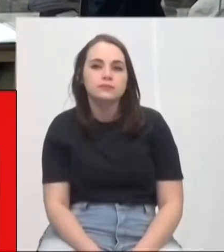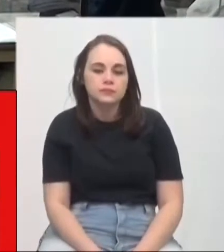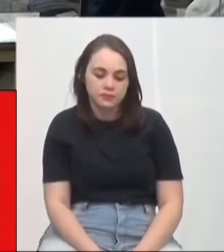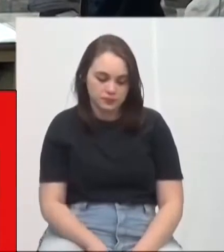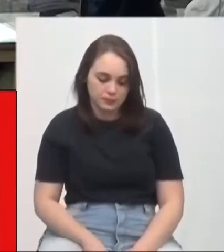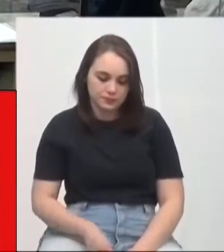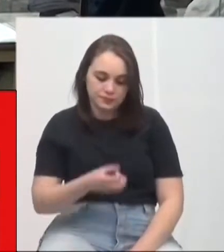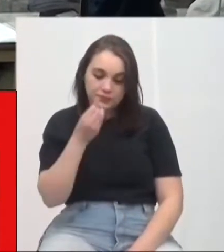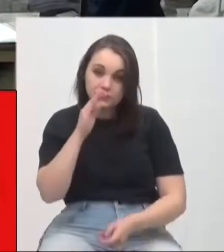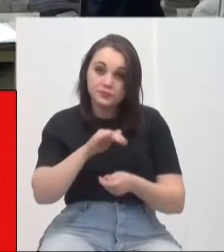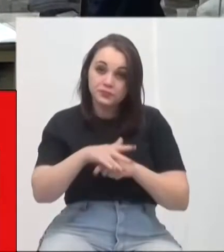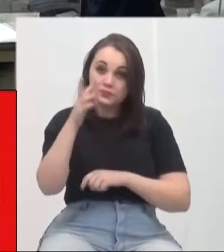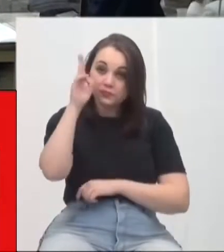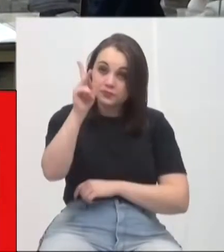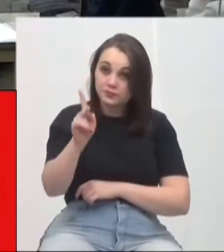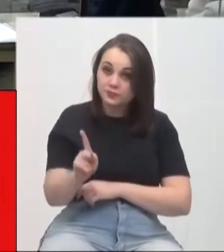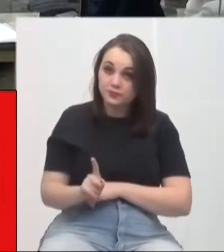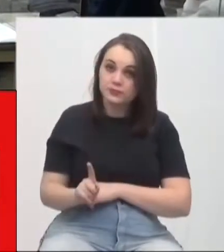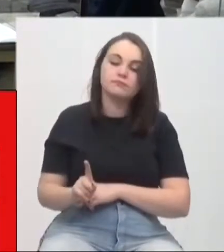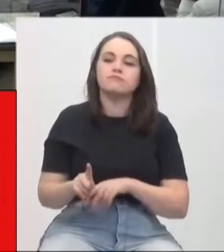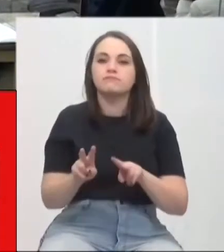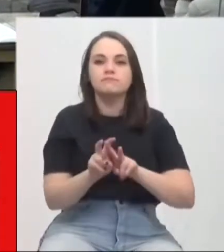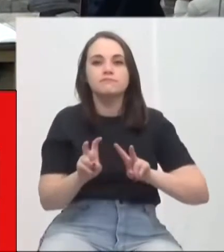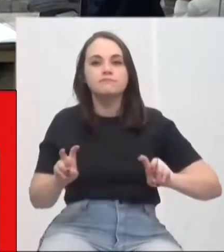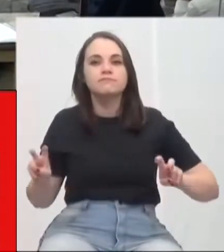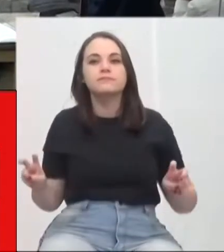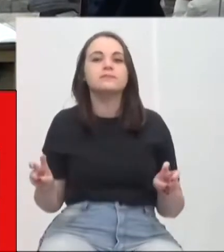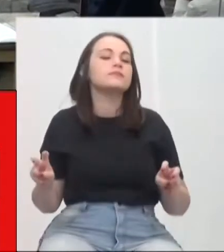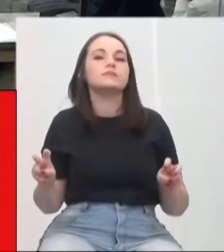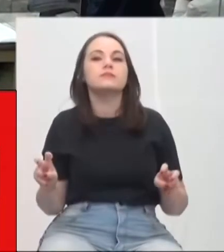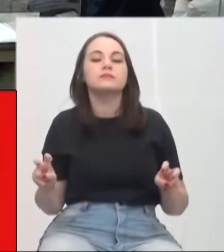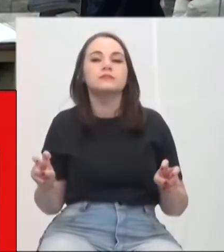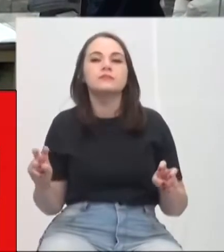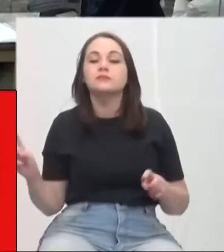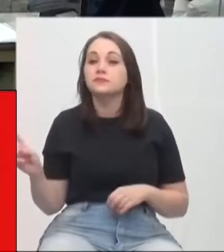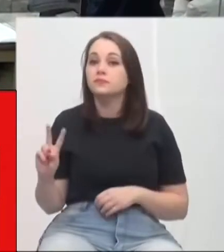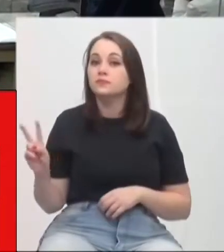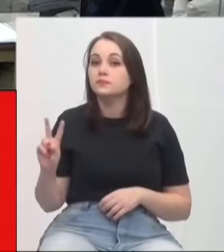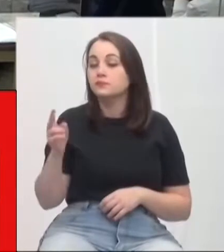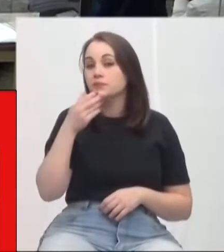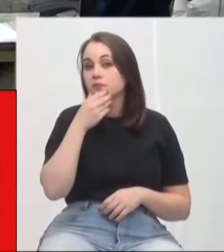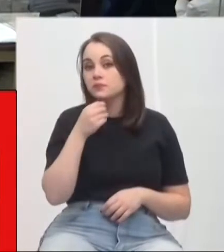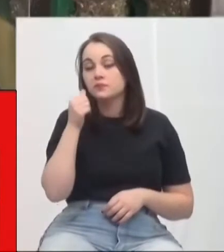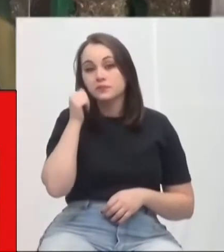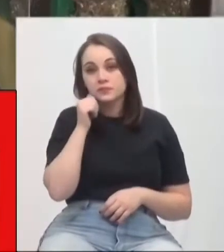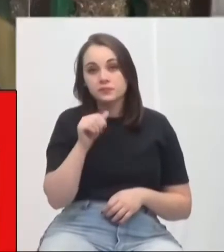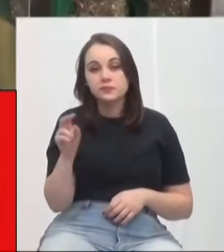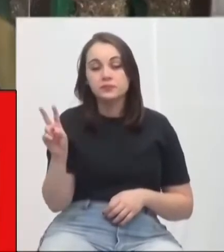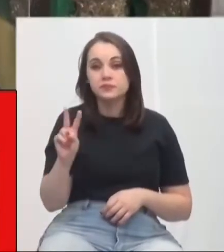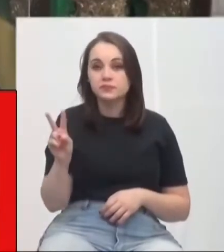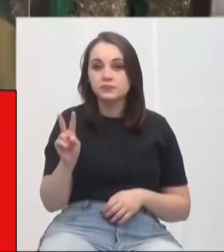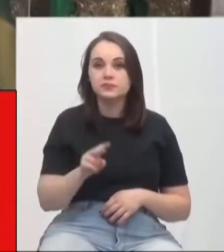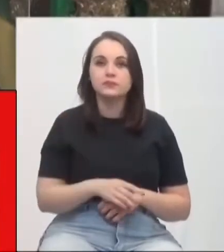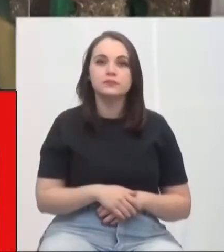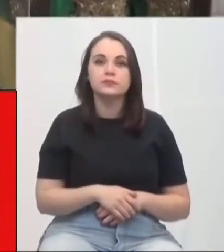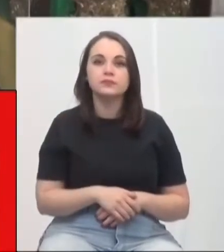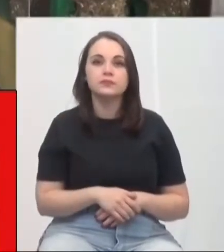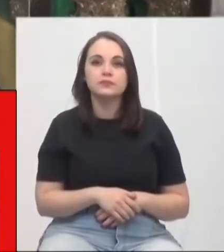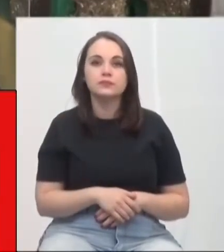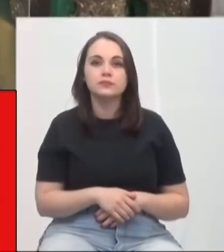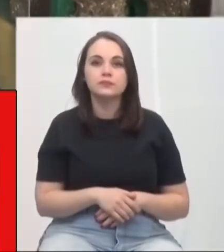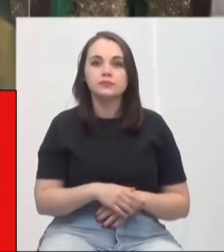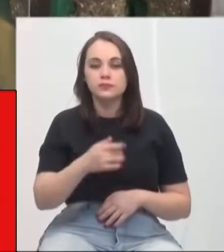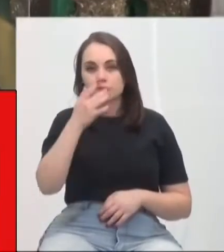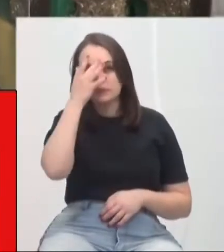Boa noite, senhor presidente, demais membros da mesa, demais vereadoras e vereadores. Aos que nos